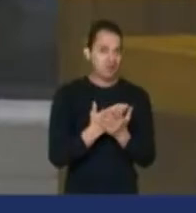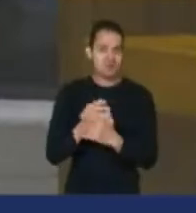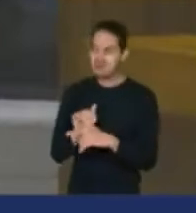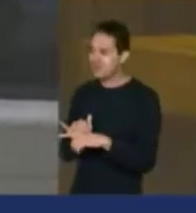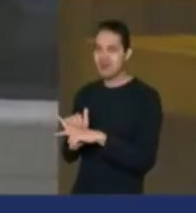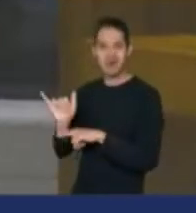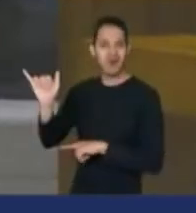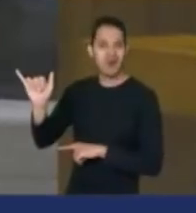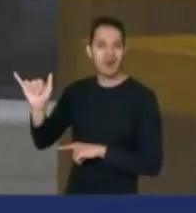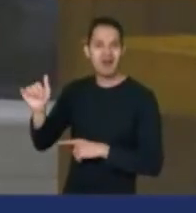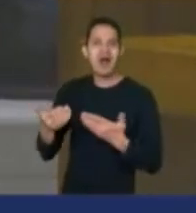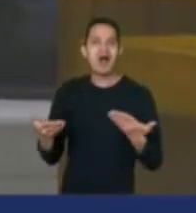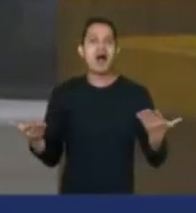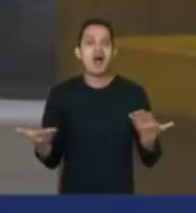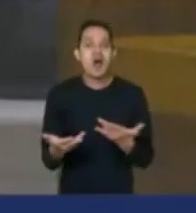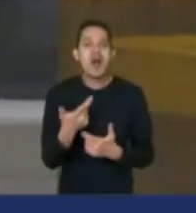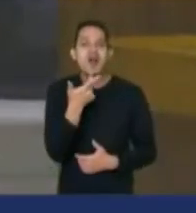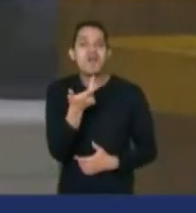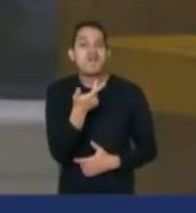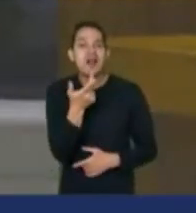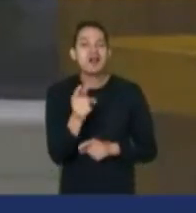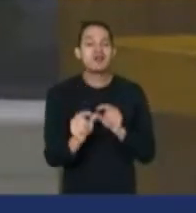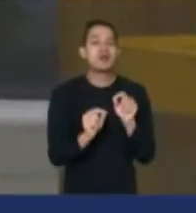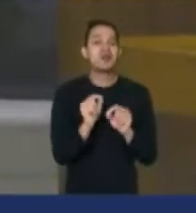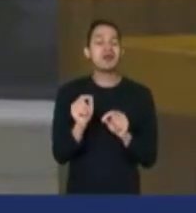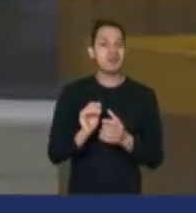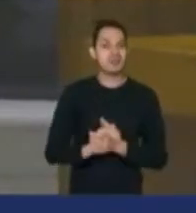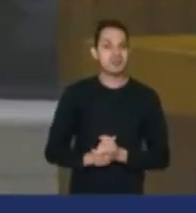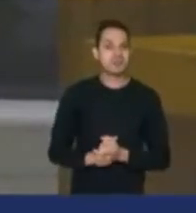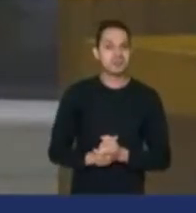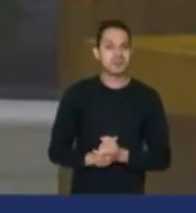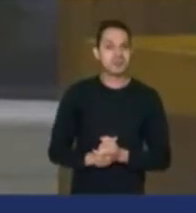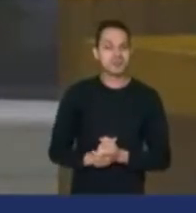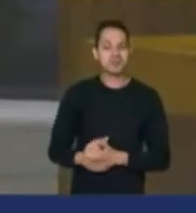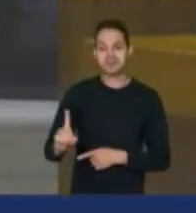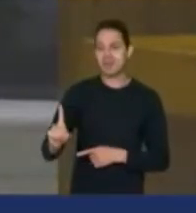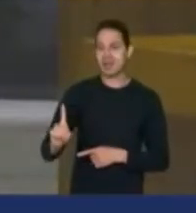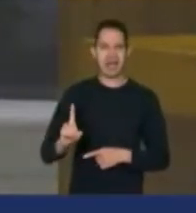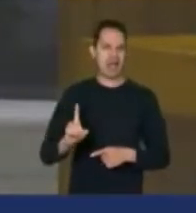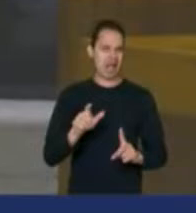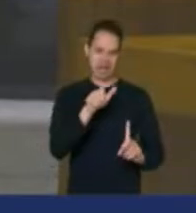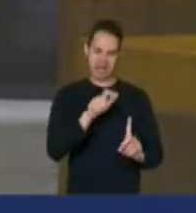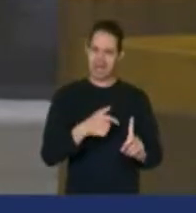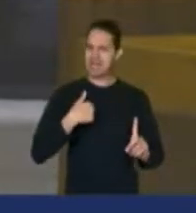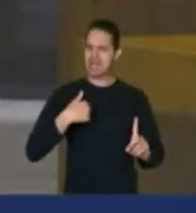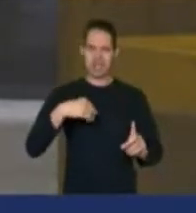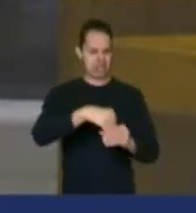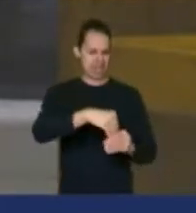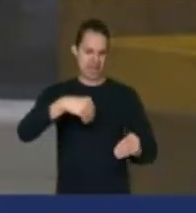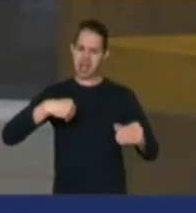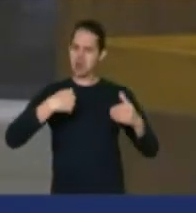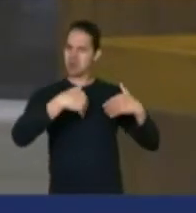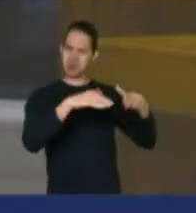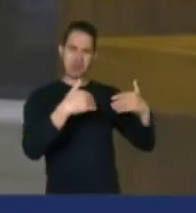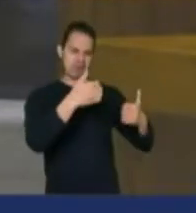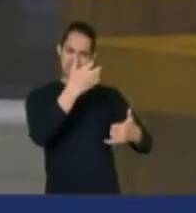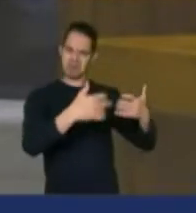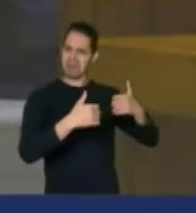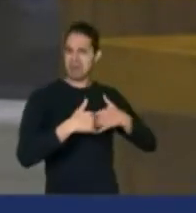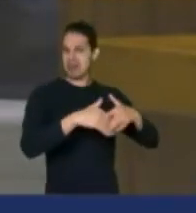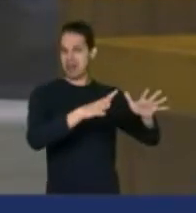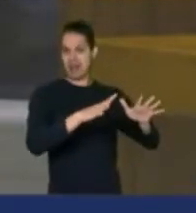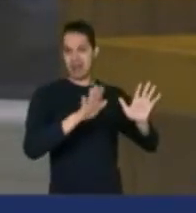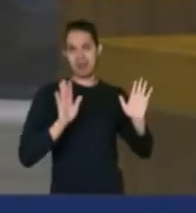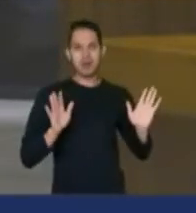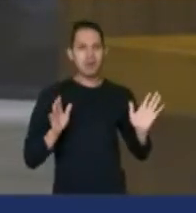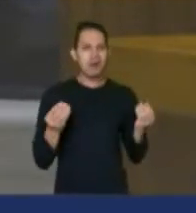sabe o que ele já está falando? Entende? Ele que se explique lá. Ora, se ele que se explique